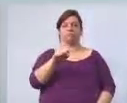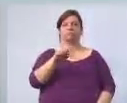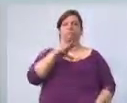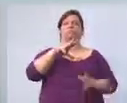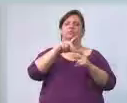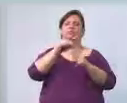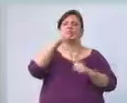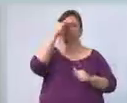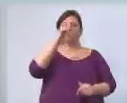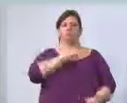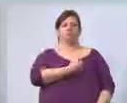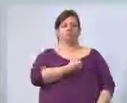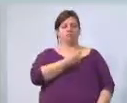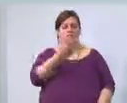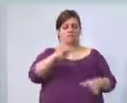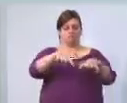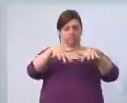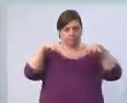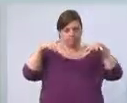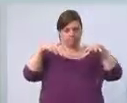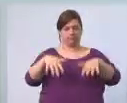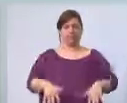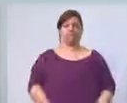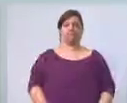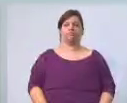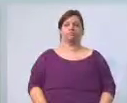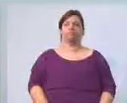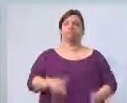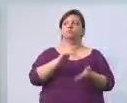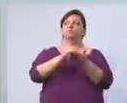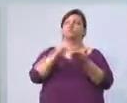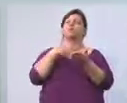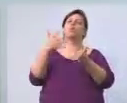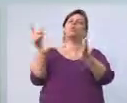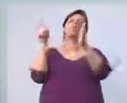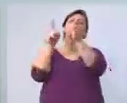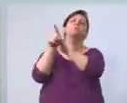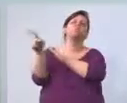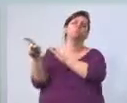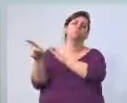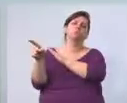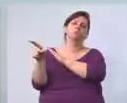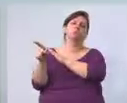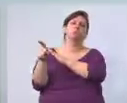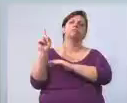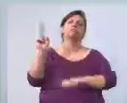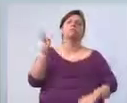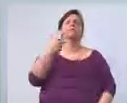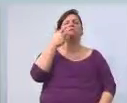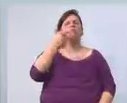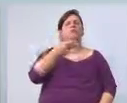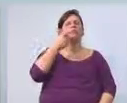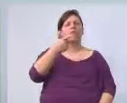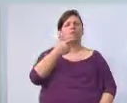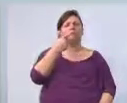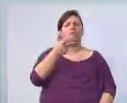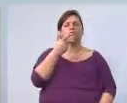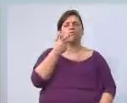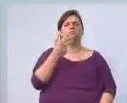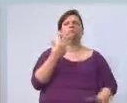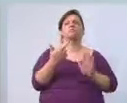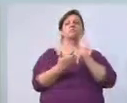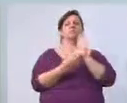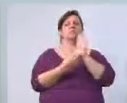que se encontram aqui no plenário. Secretário, eu gostaria de perguntar, que muitas vezes foi indagado por